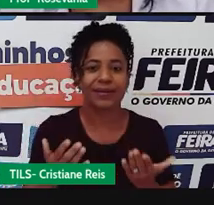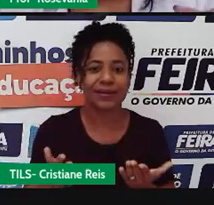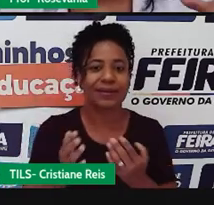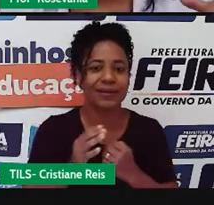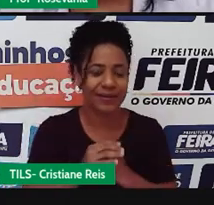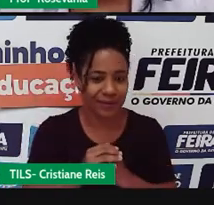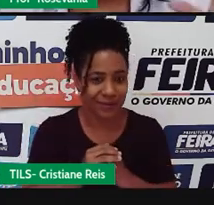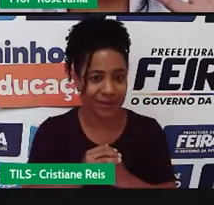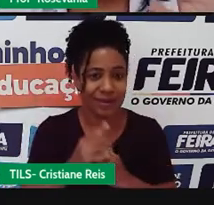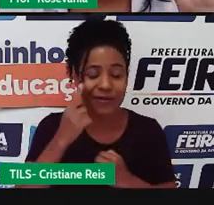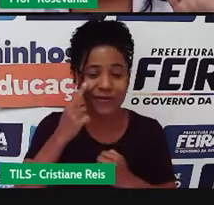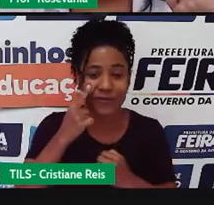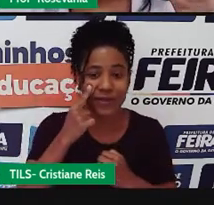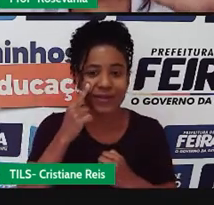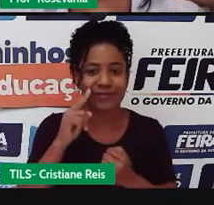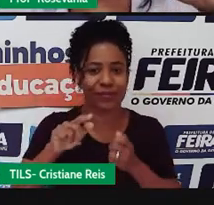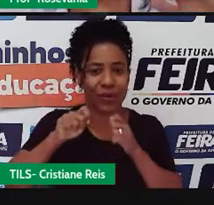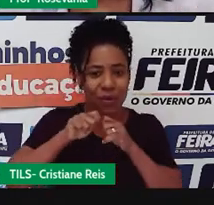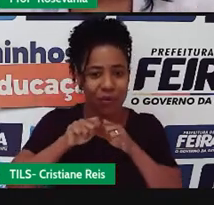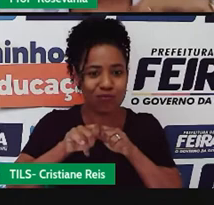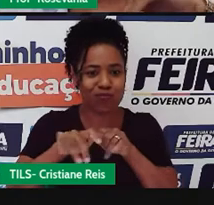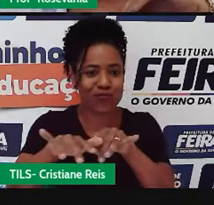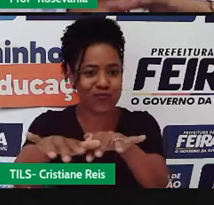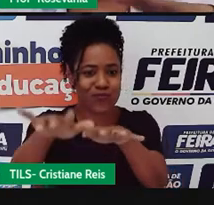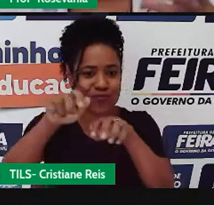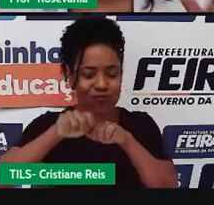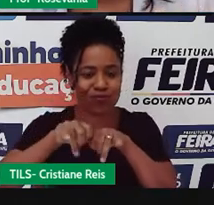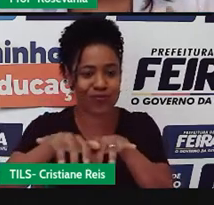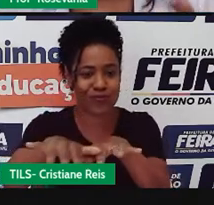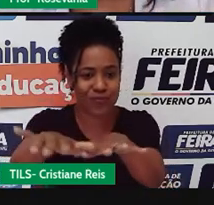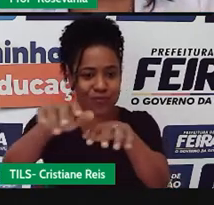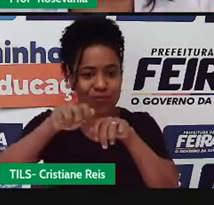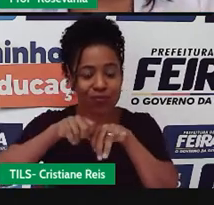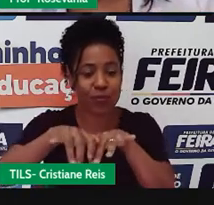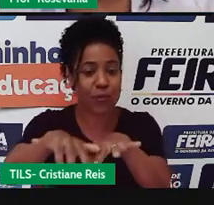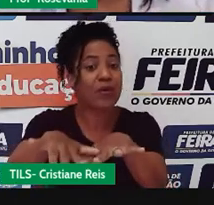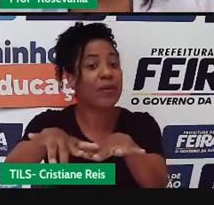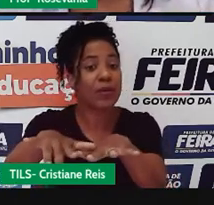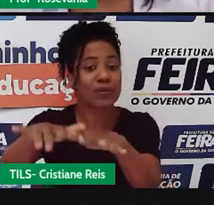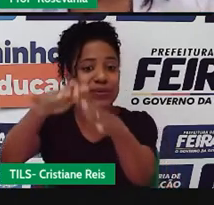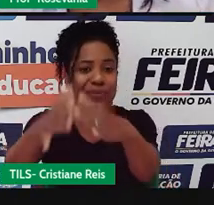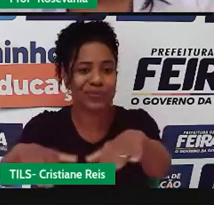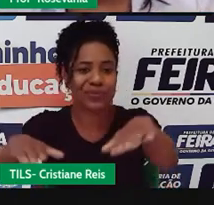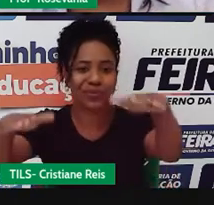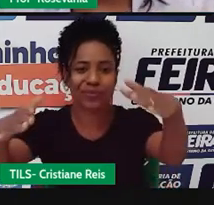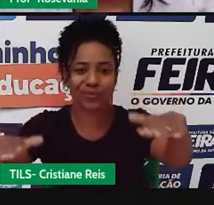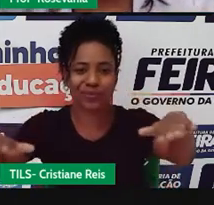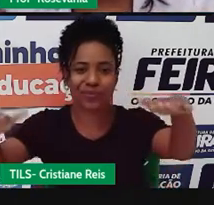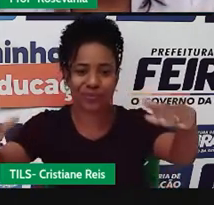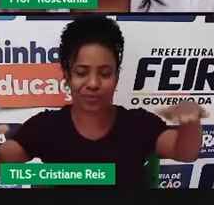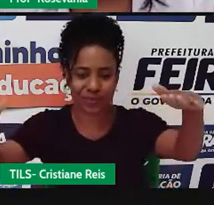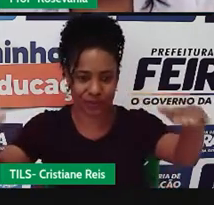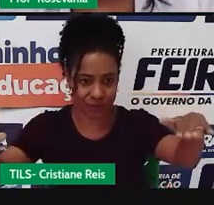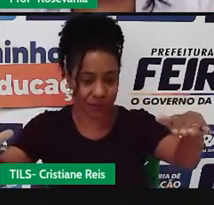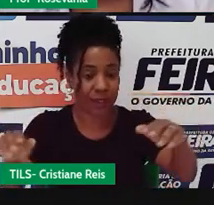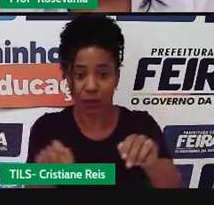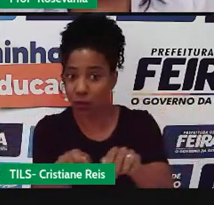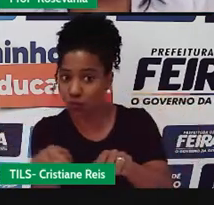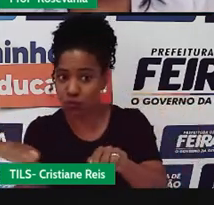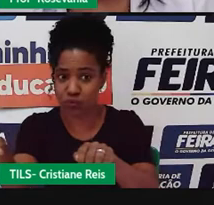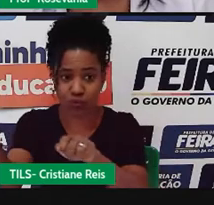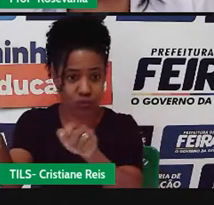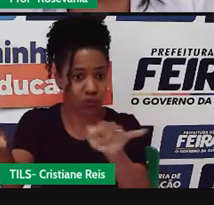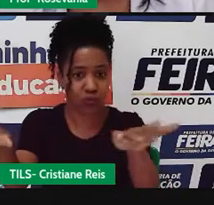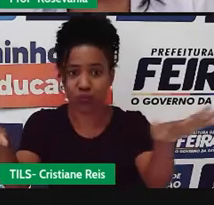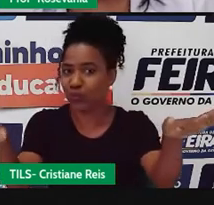ou seja, aquele que vai direto logo de uma vez para o oceano e não o ideal que divide, que ramifica como a